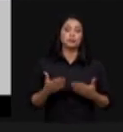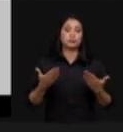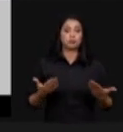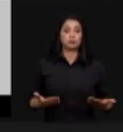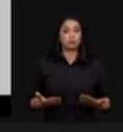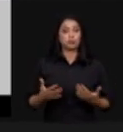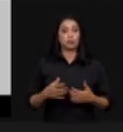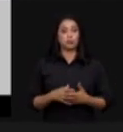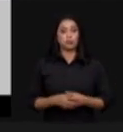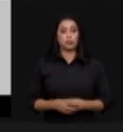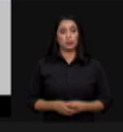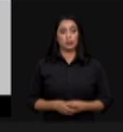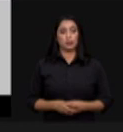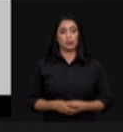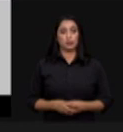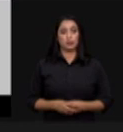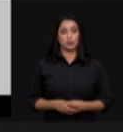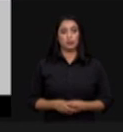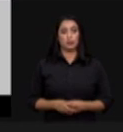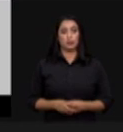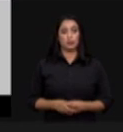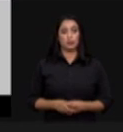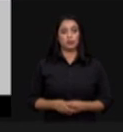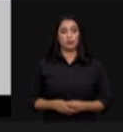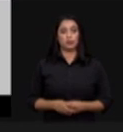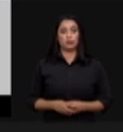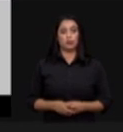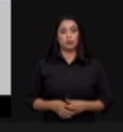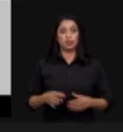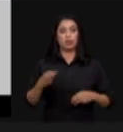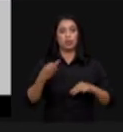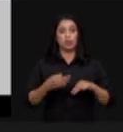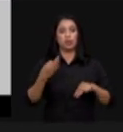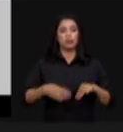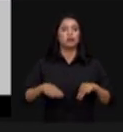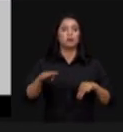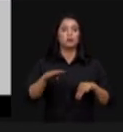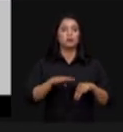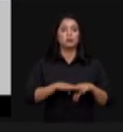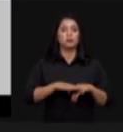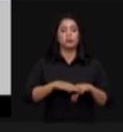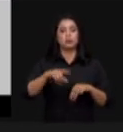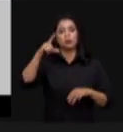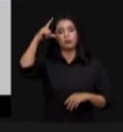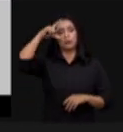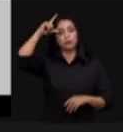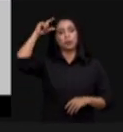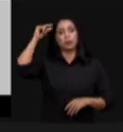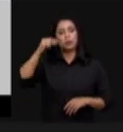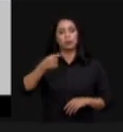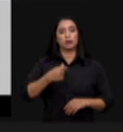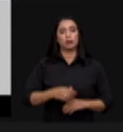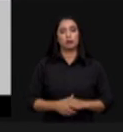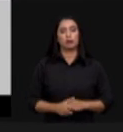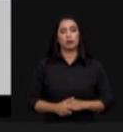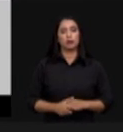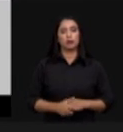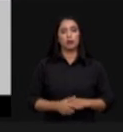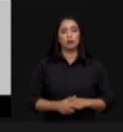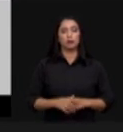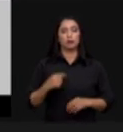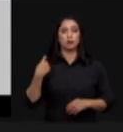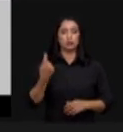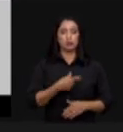nós vivemos excelência aqui ministro Barroso eu na condição de leitor